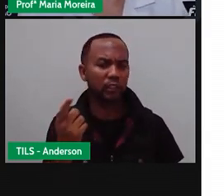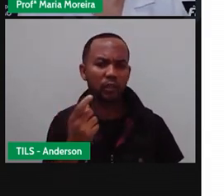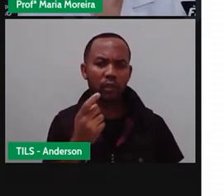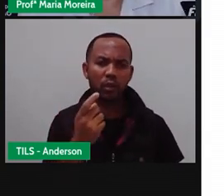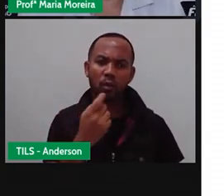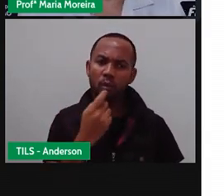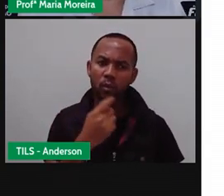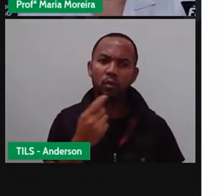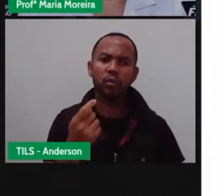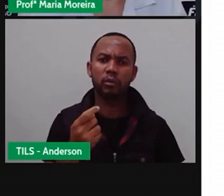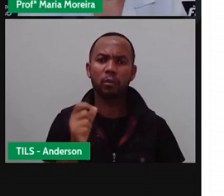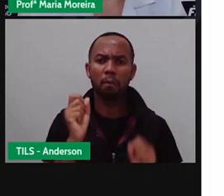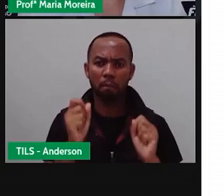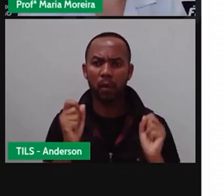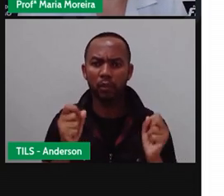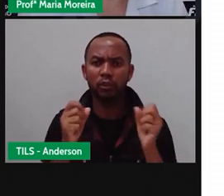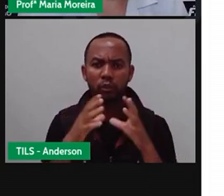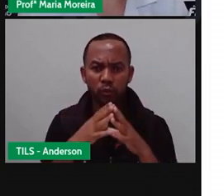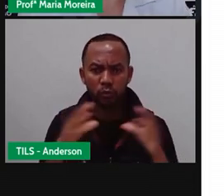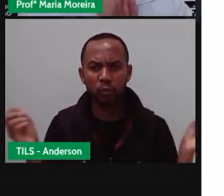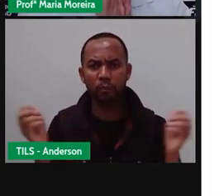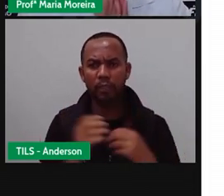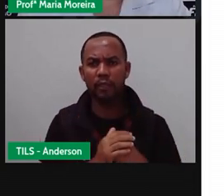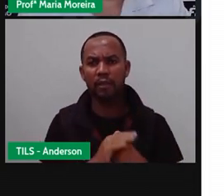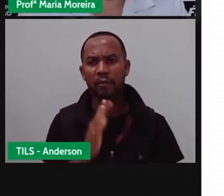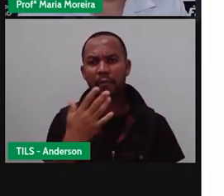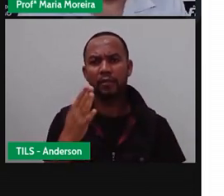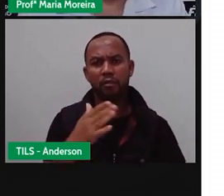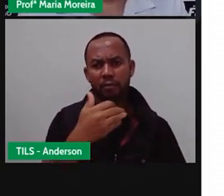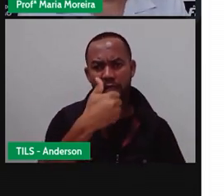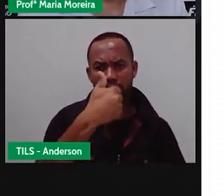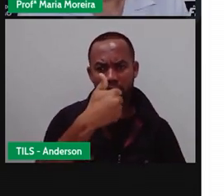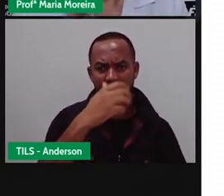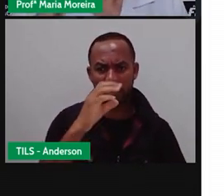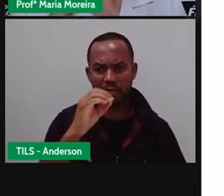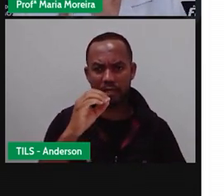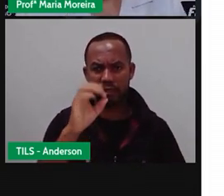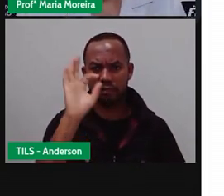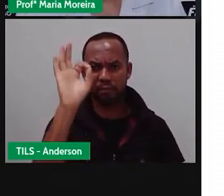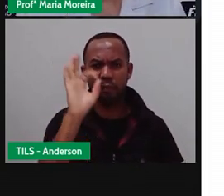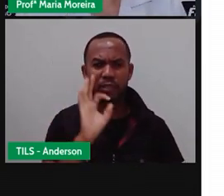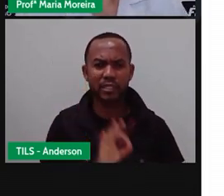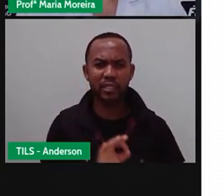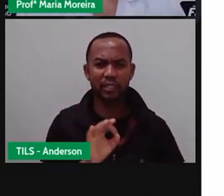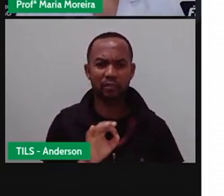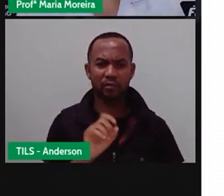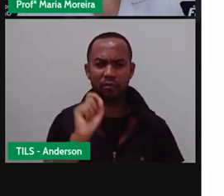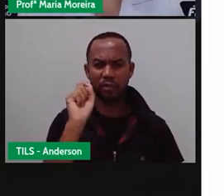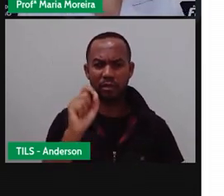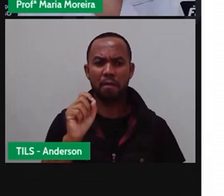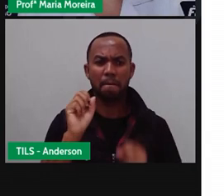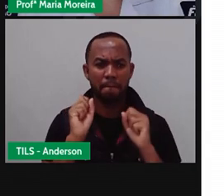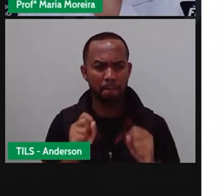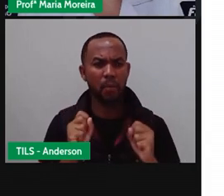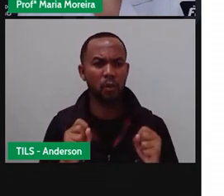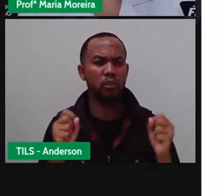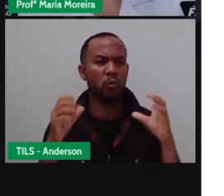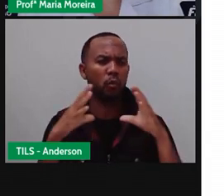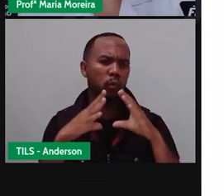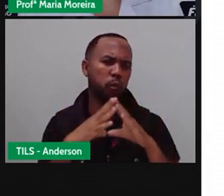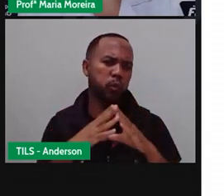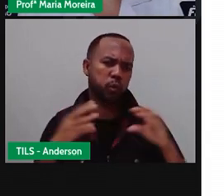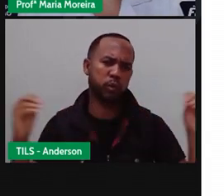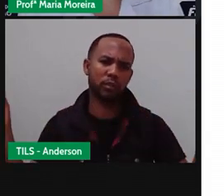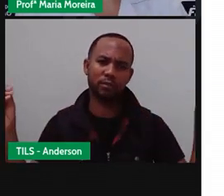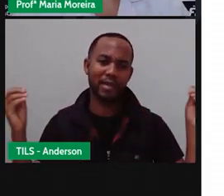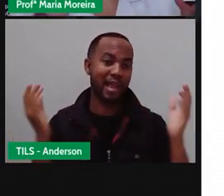o risco de desaparecer. Ou seja, a cada 100 espécies, 10 correm o risco de desaparecer.